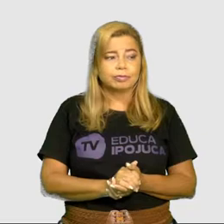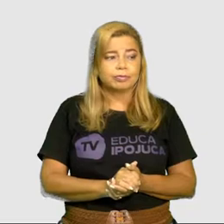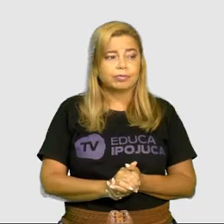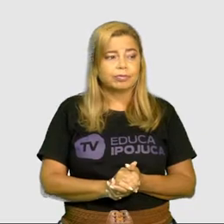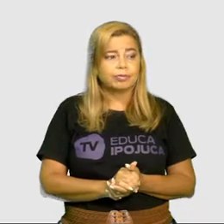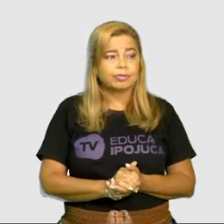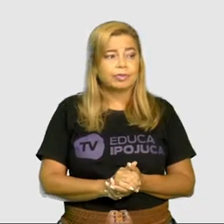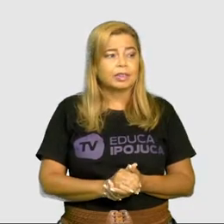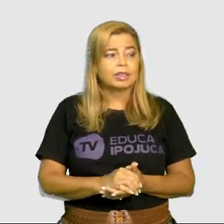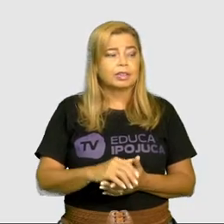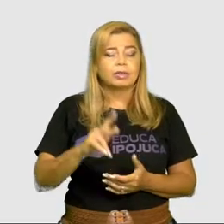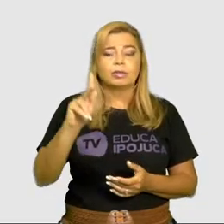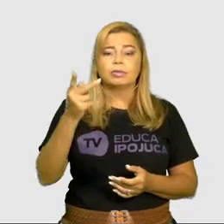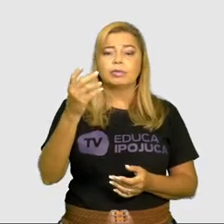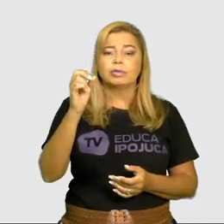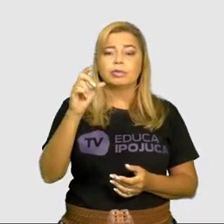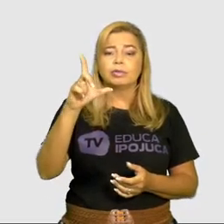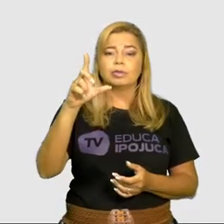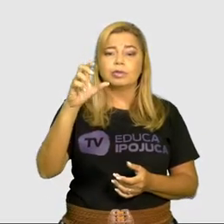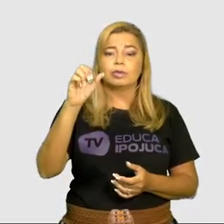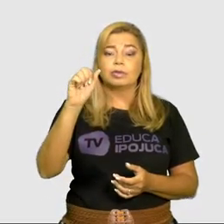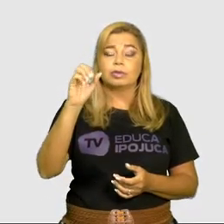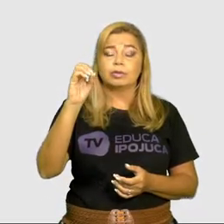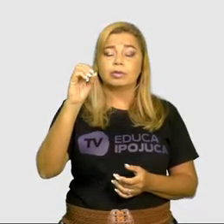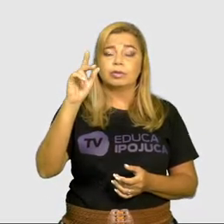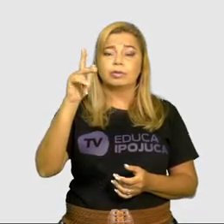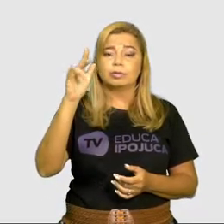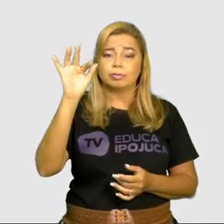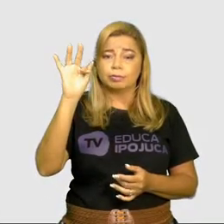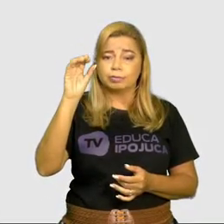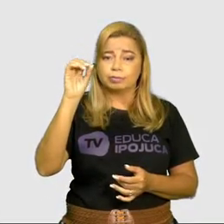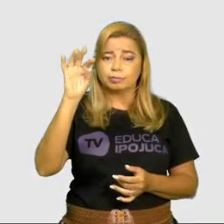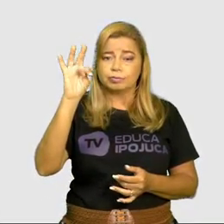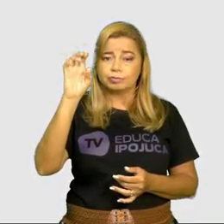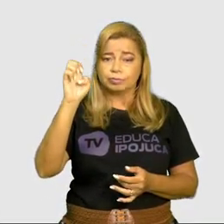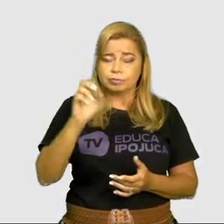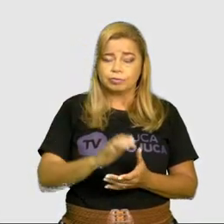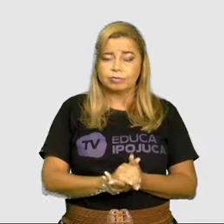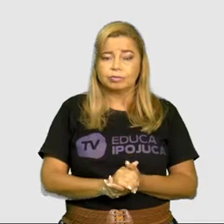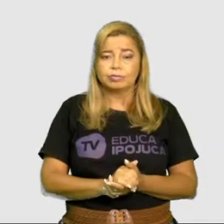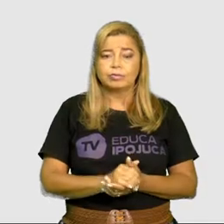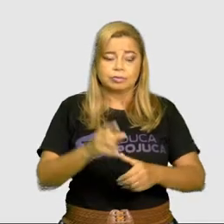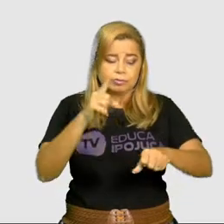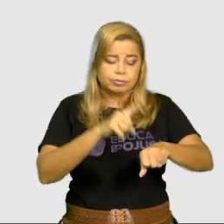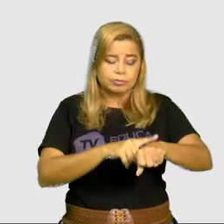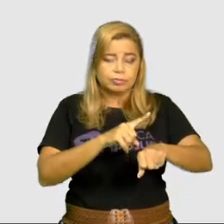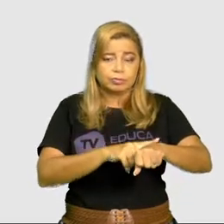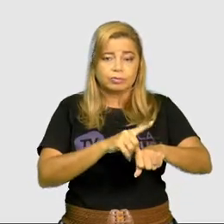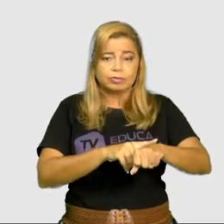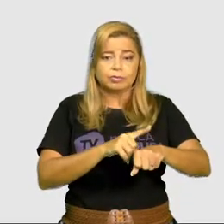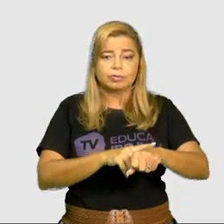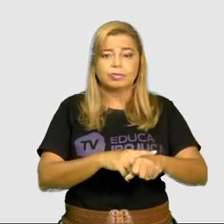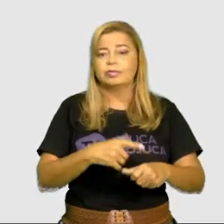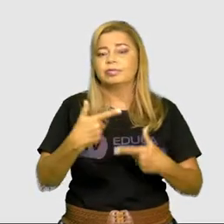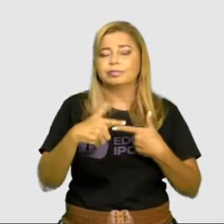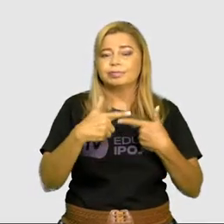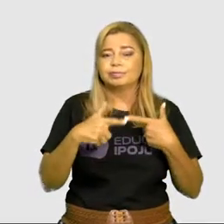Havia, holoforte, hábitos, honra, hora, humor,